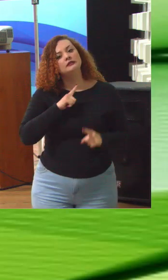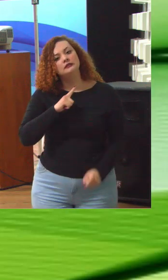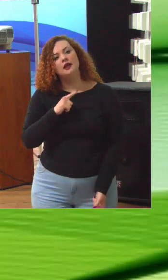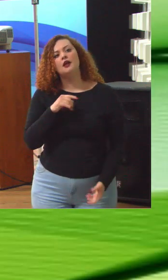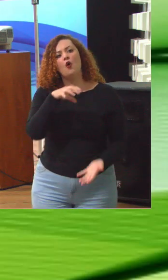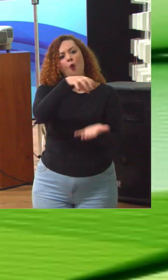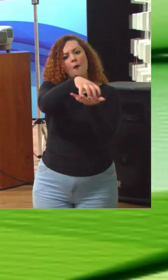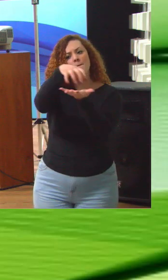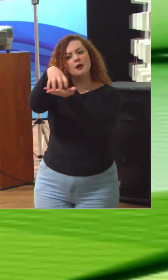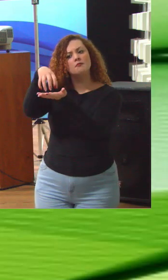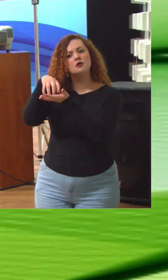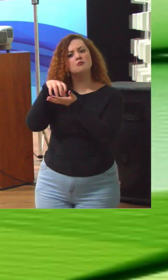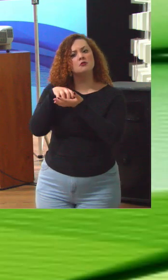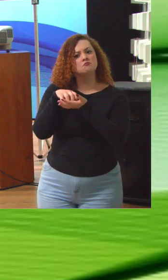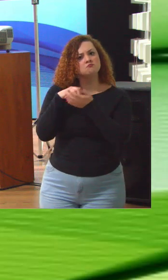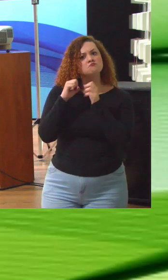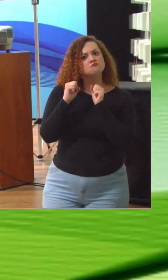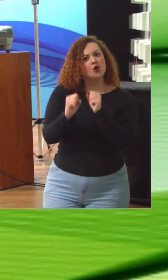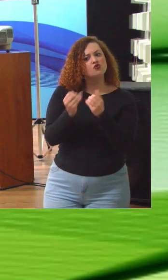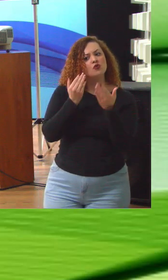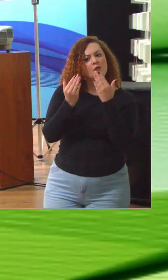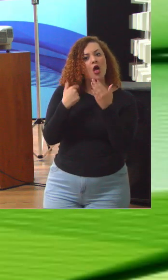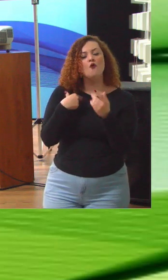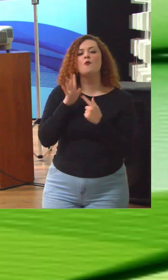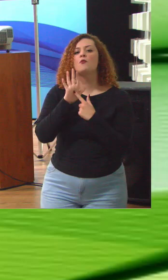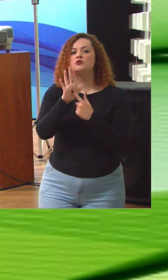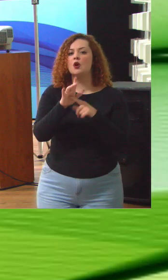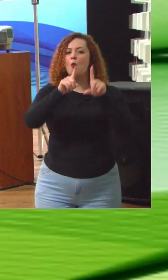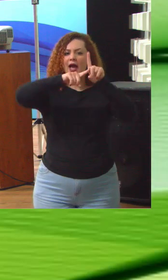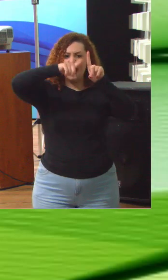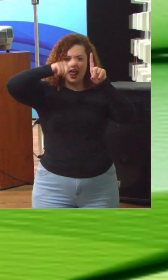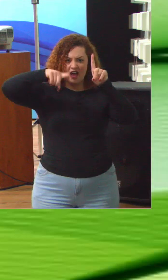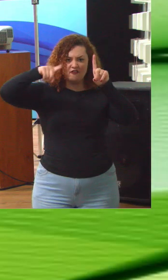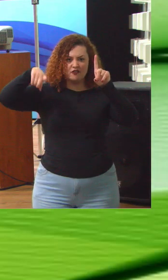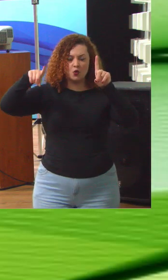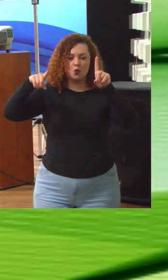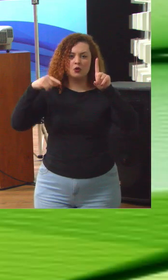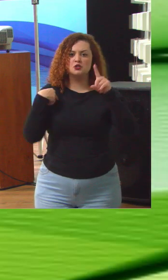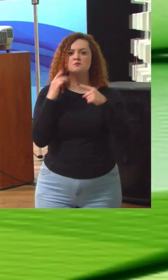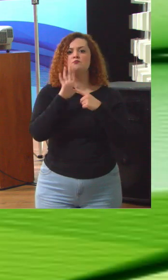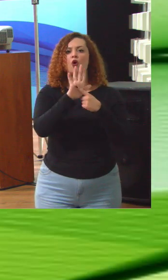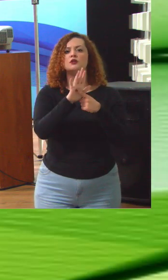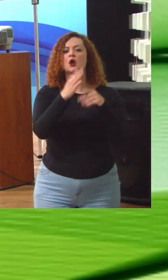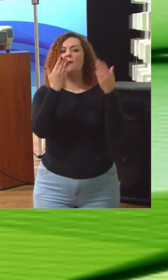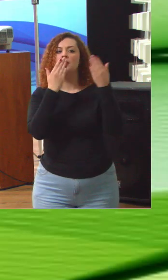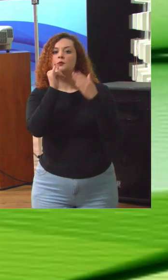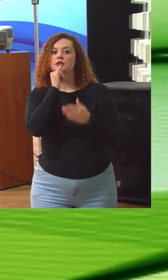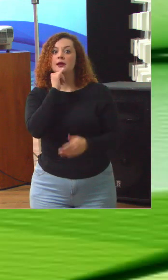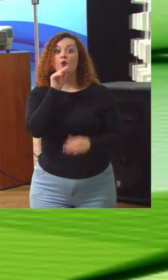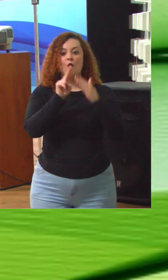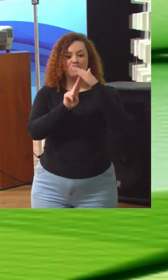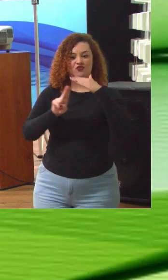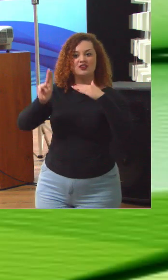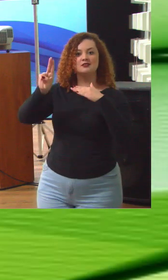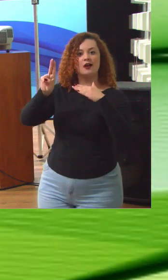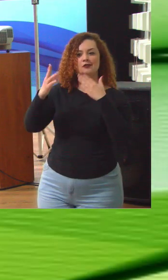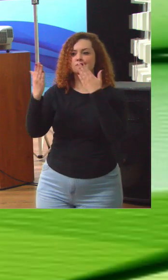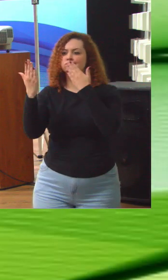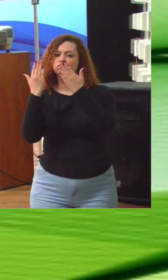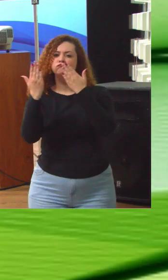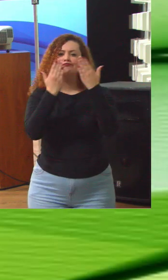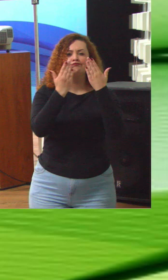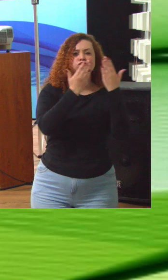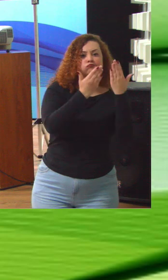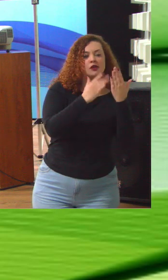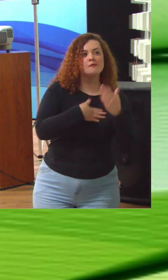realmente bastante comparáveis. E eu vou mostrar um gráfico, em que nós mostramos a comparação, por exemplo, entre universidades. E dá para a gente ter uma